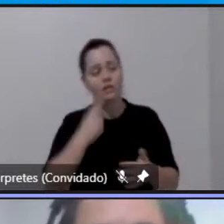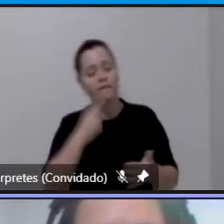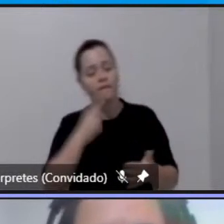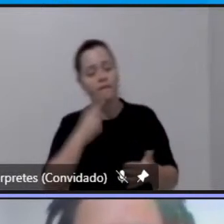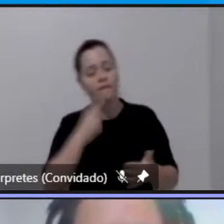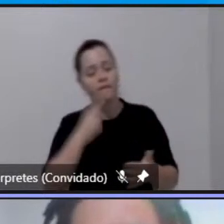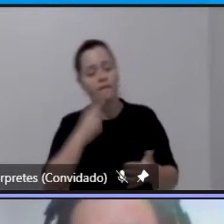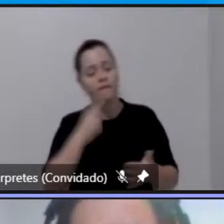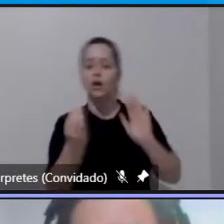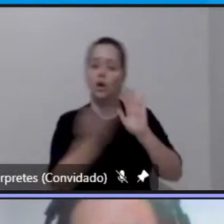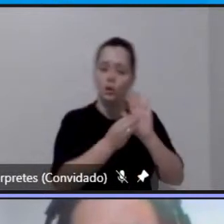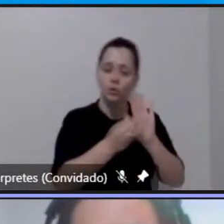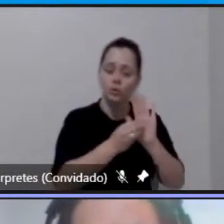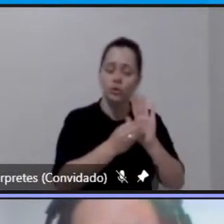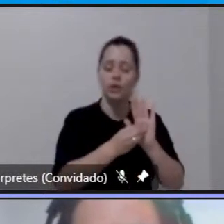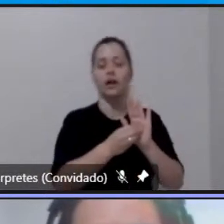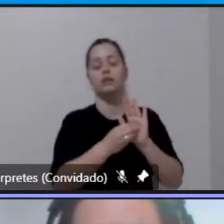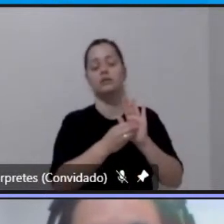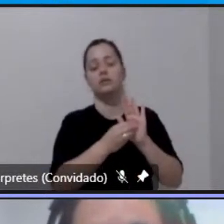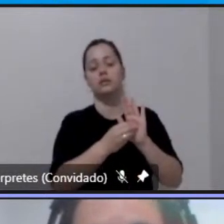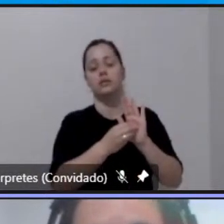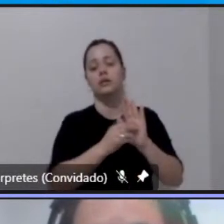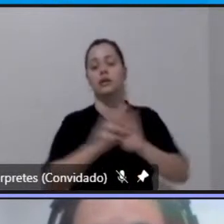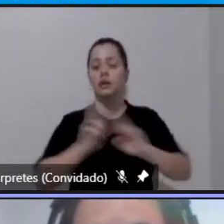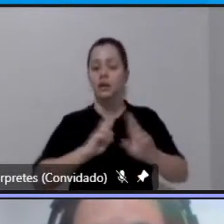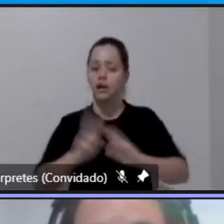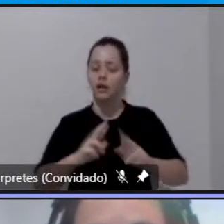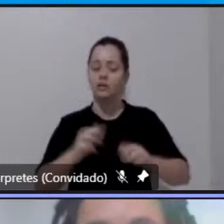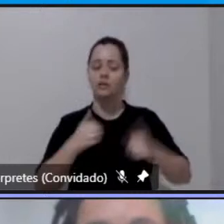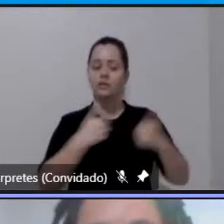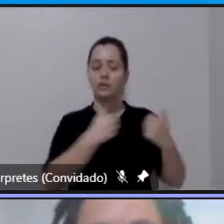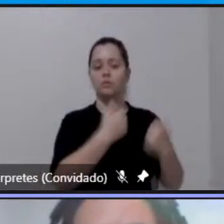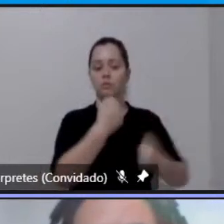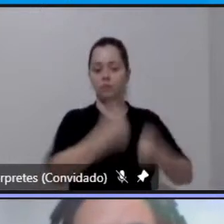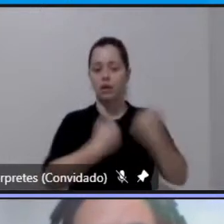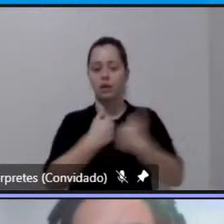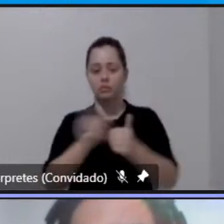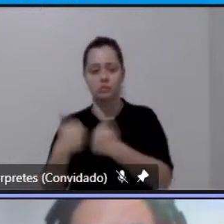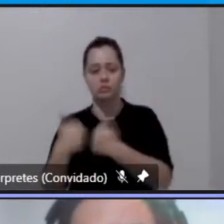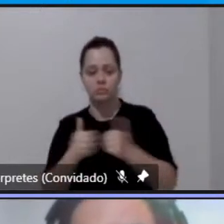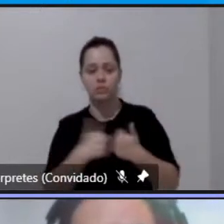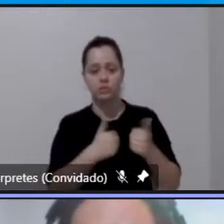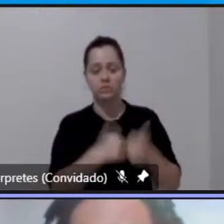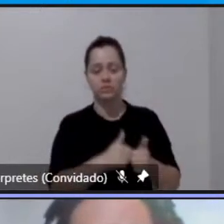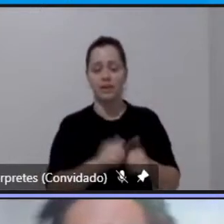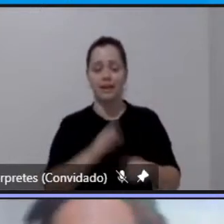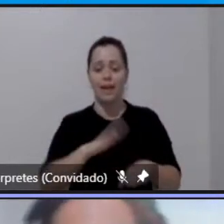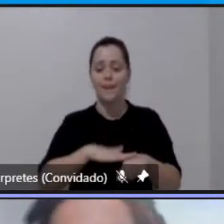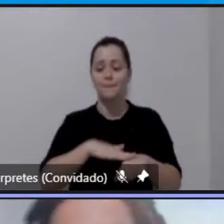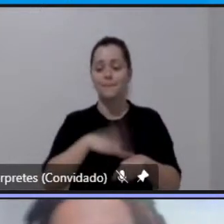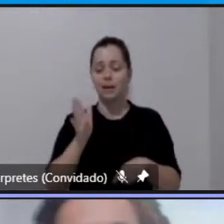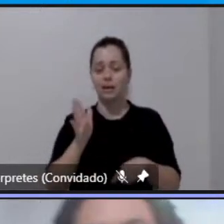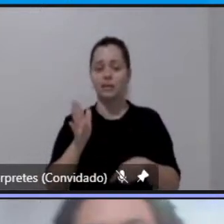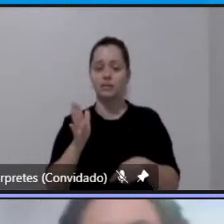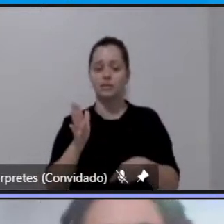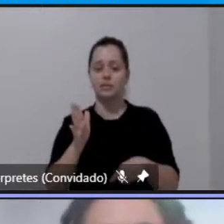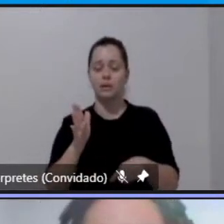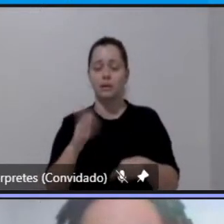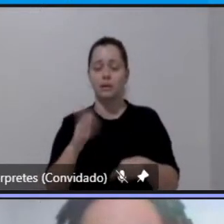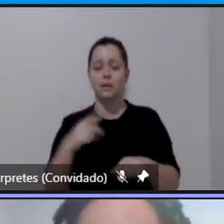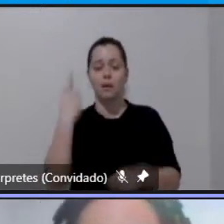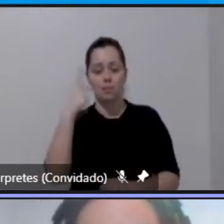implementadas no em relação aos transportes na região são mais voltadas ao transporte rodoviário